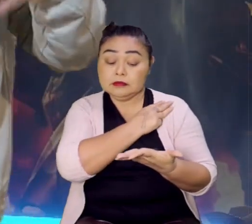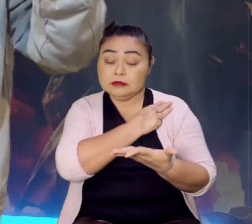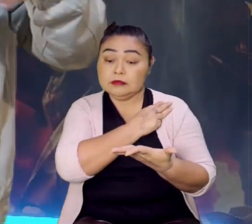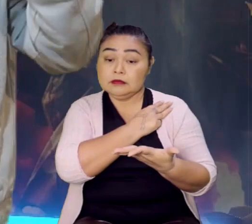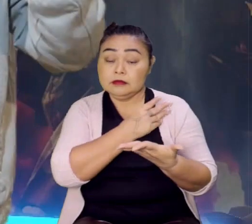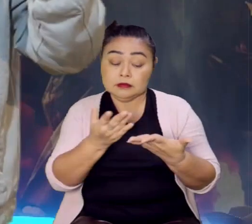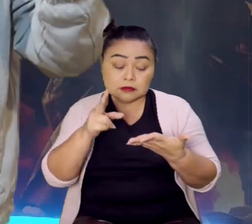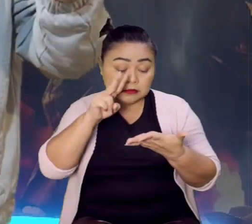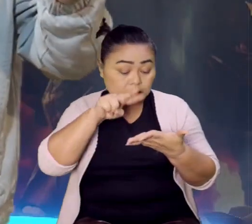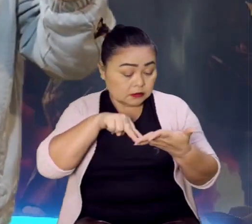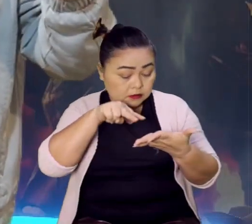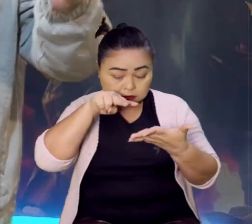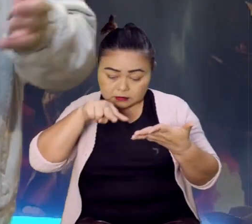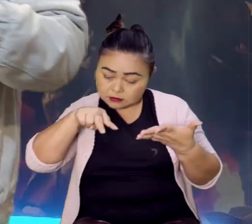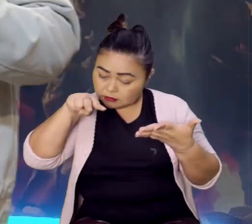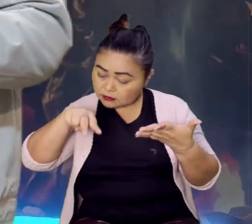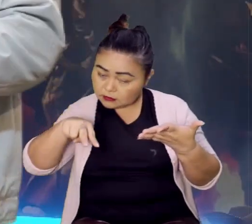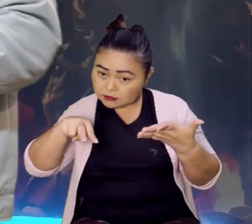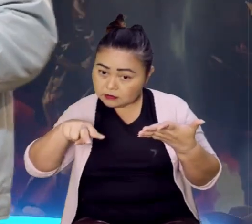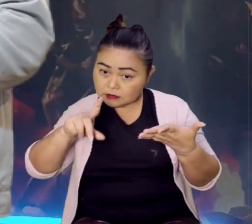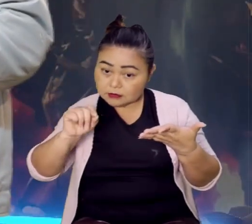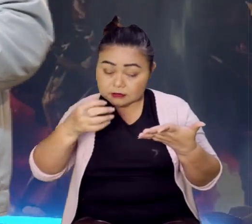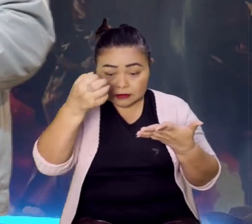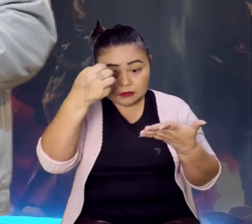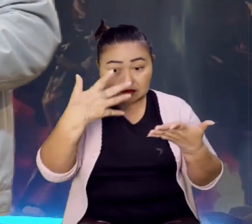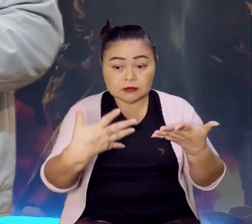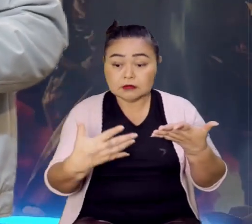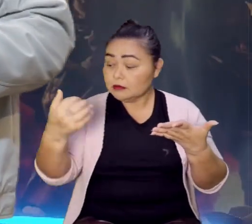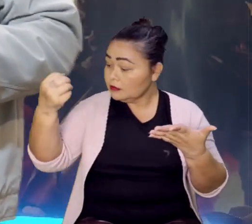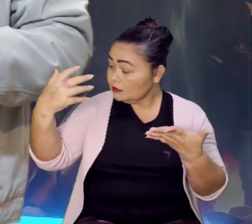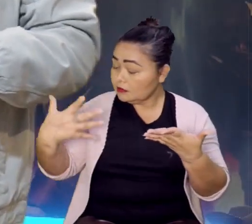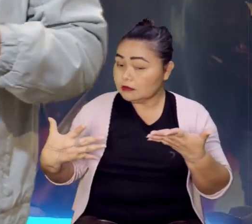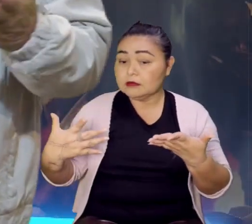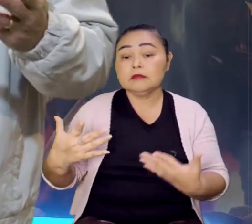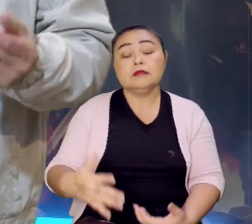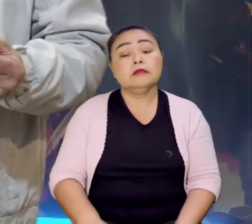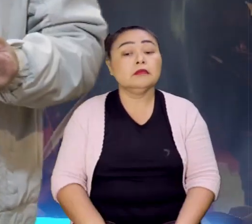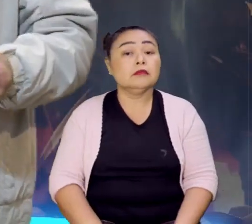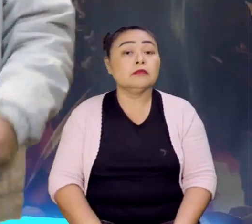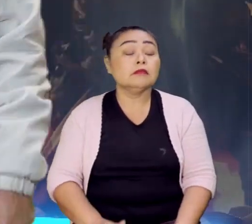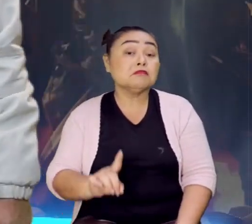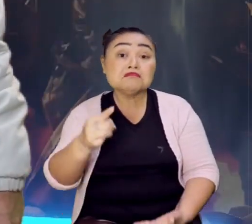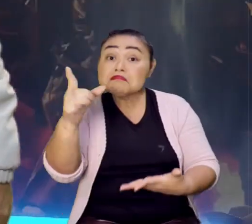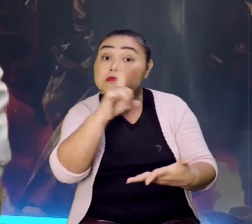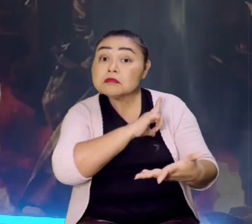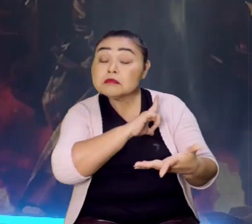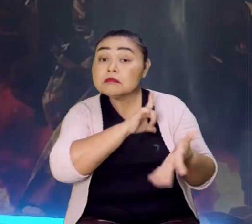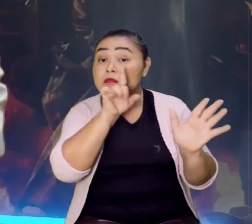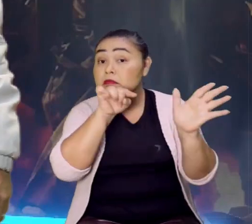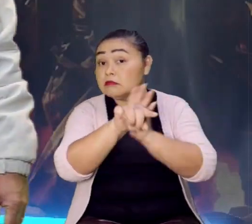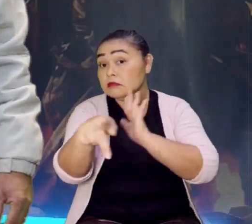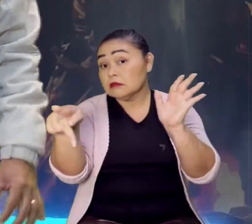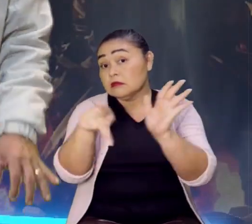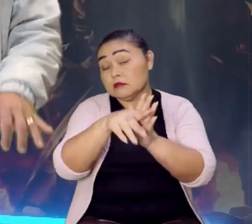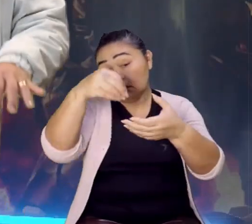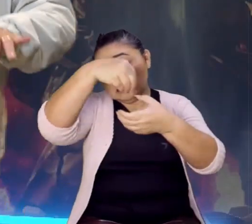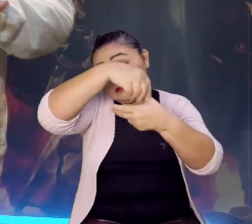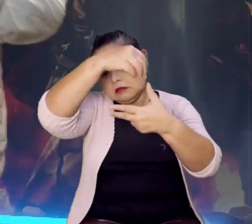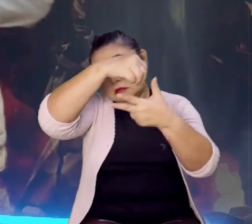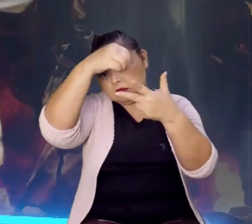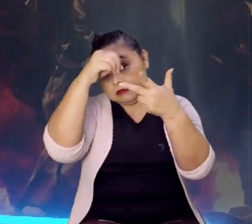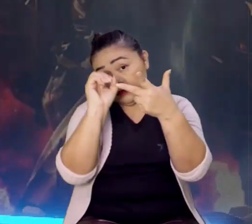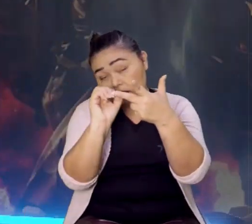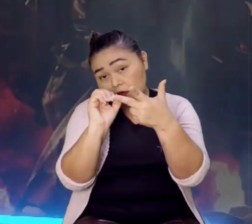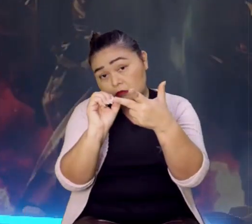começar a rever o que foi falado, é o que cai no Enem. O Enem,